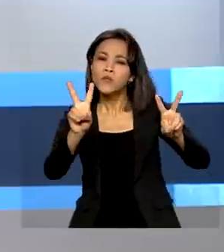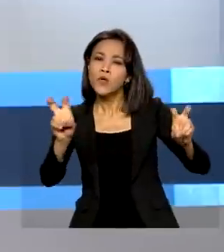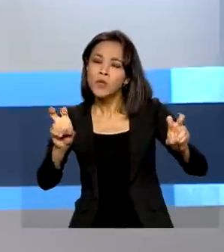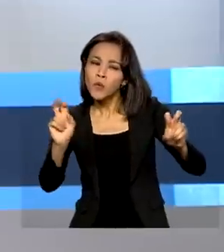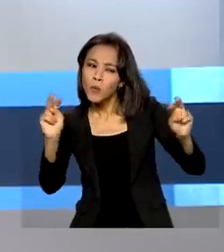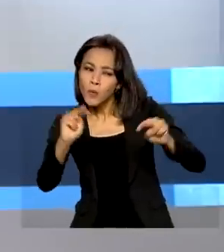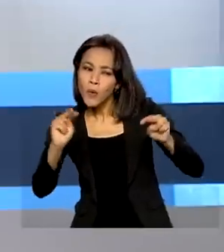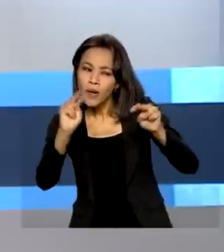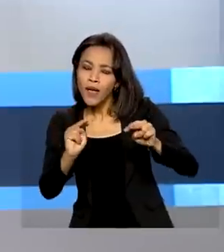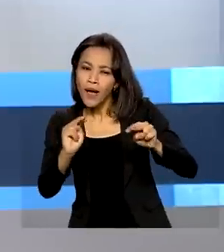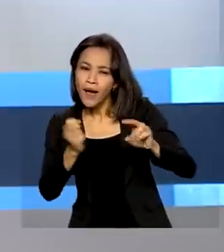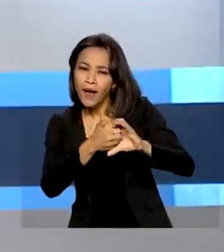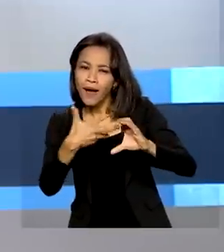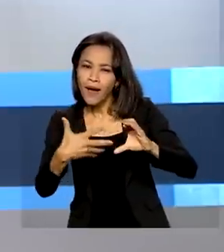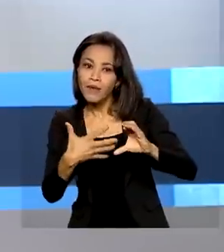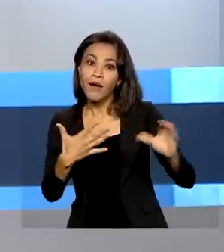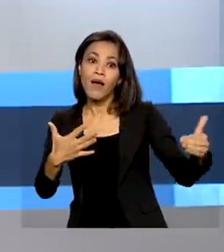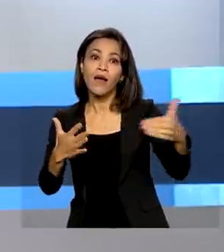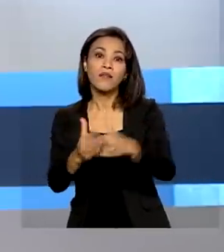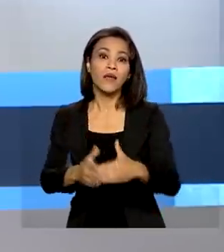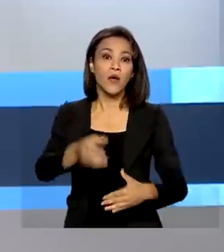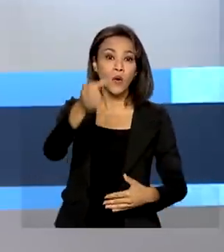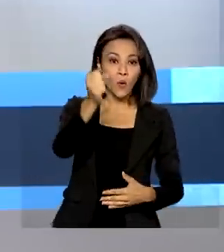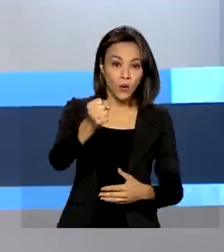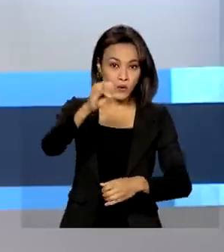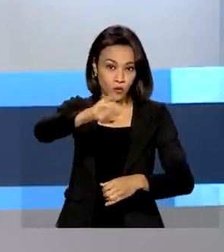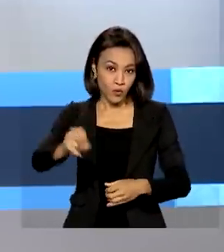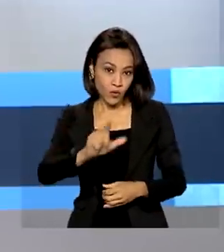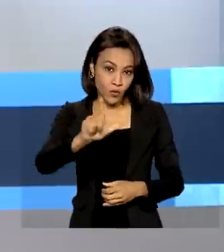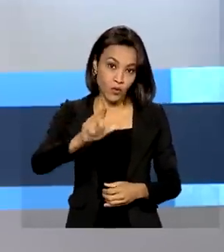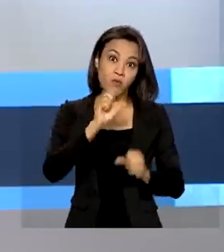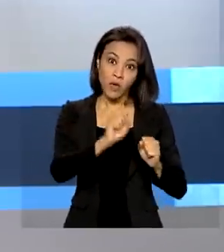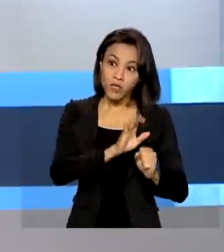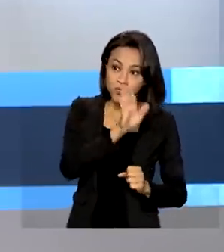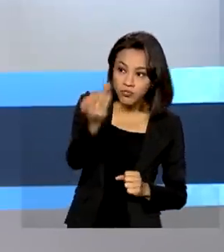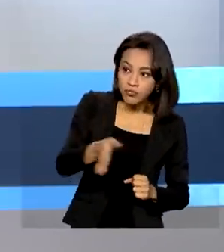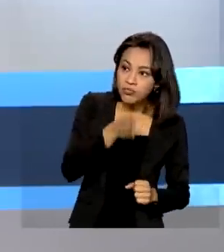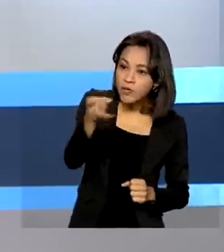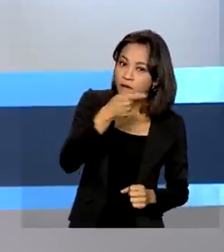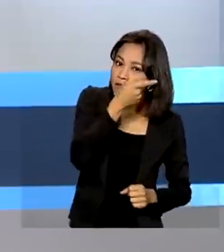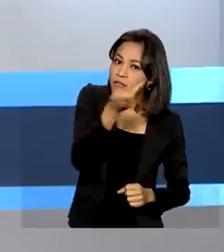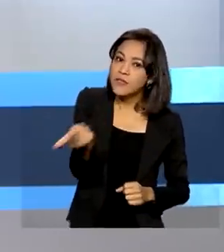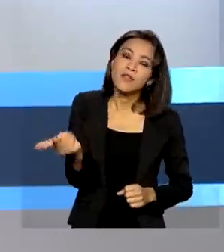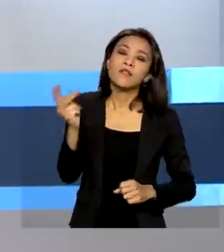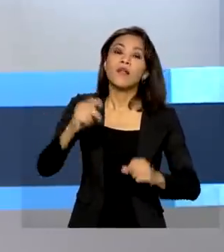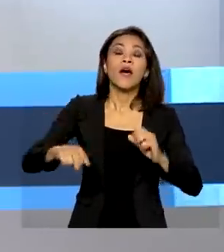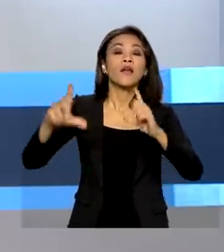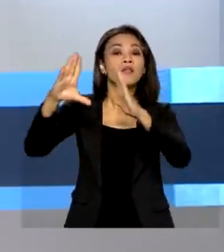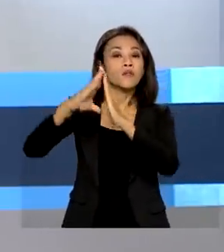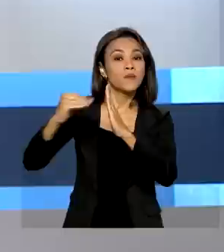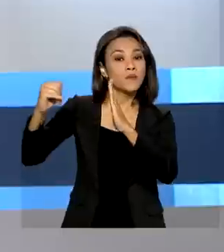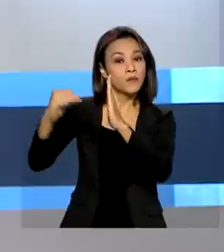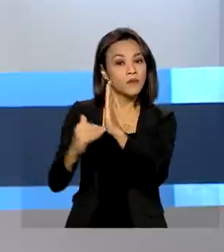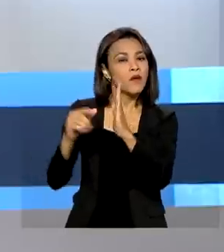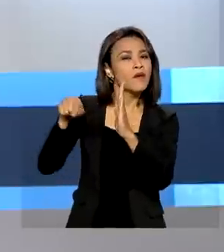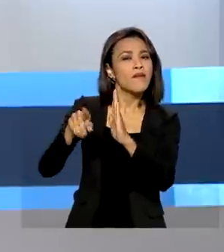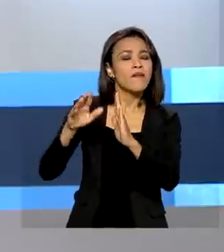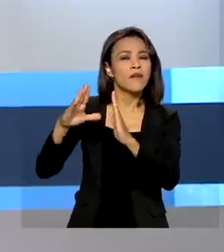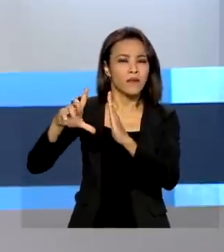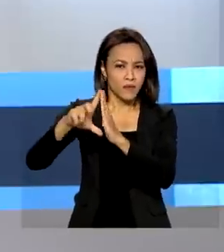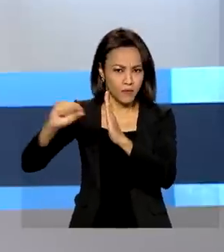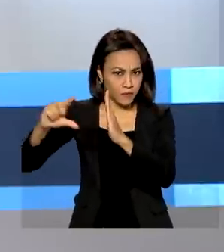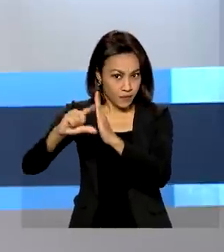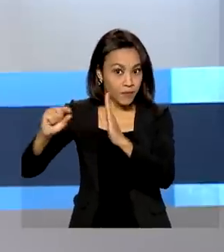Raro. Até 8 de julho, os visitantes poderão conferir no Palácio do Planalto uma série de fotos de famílias de pessoas com